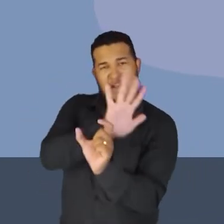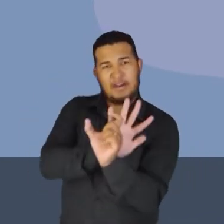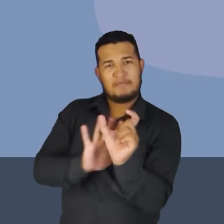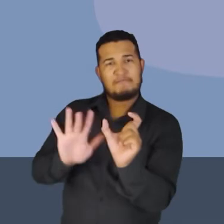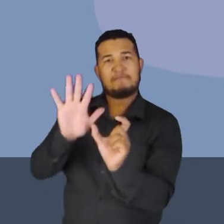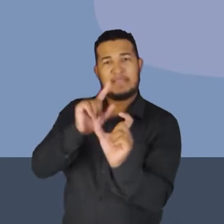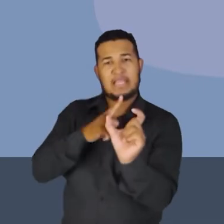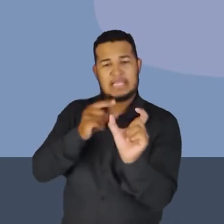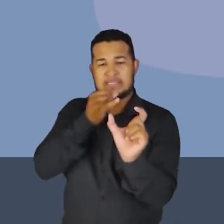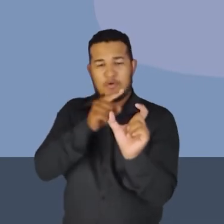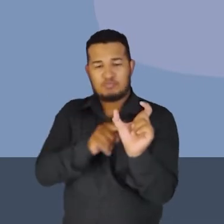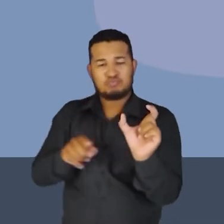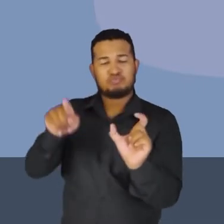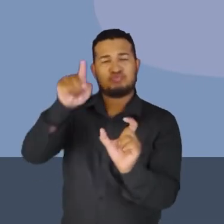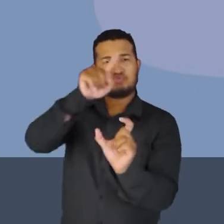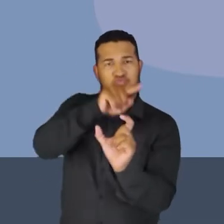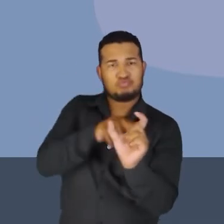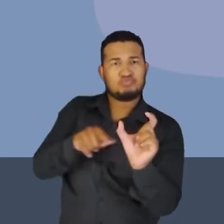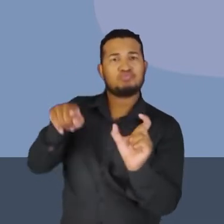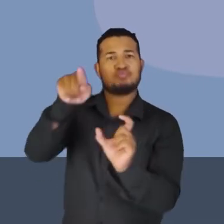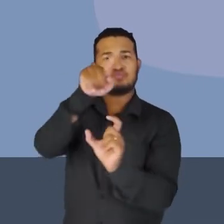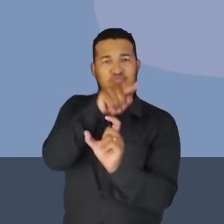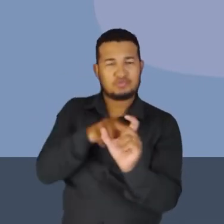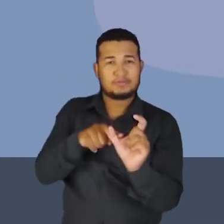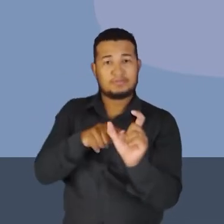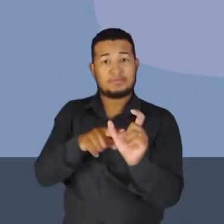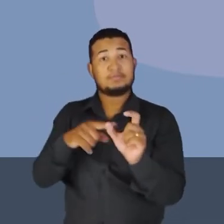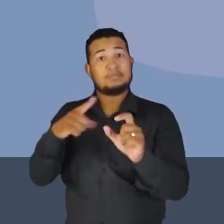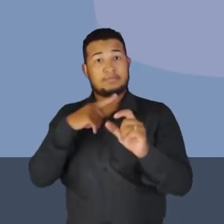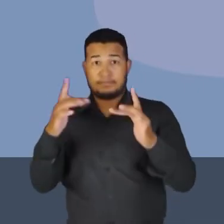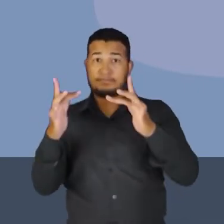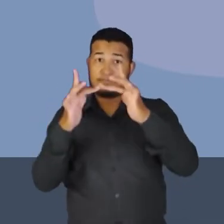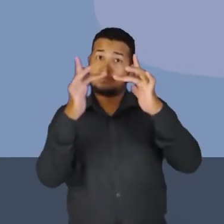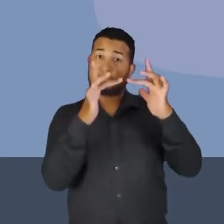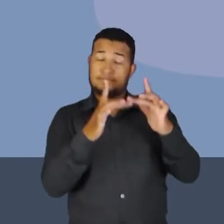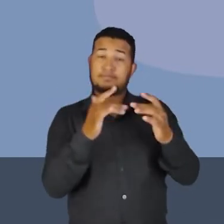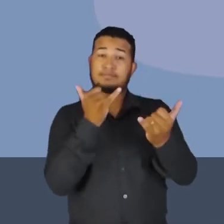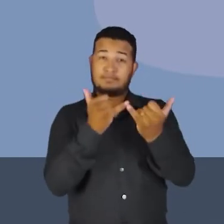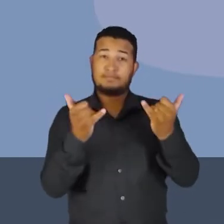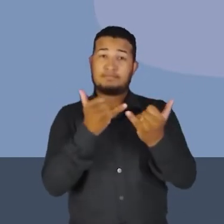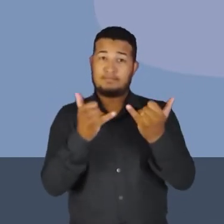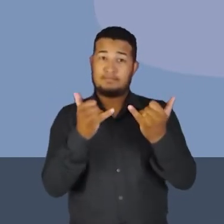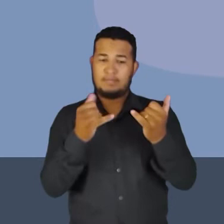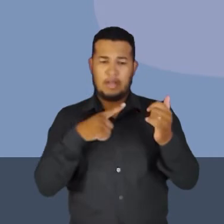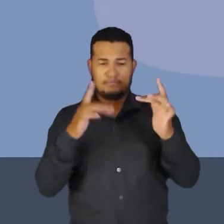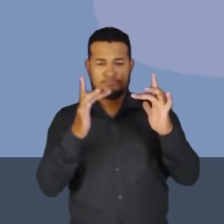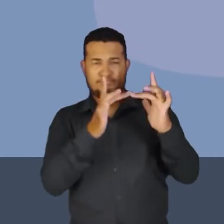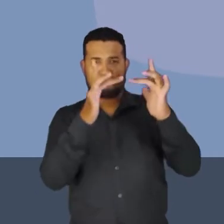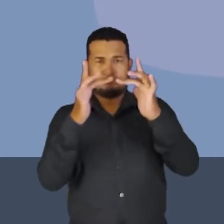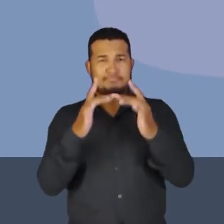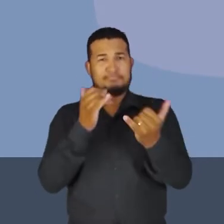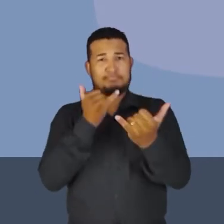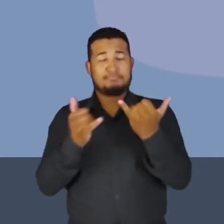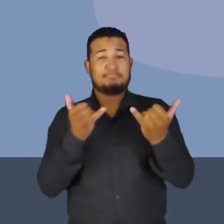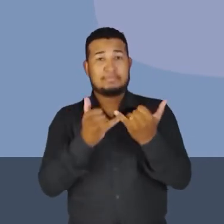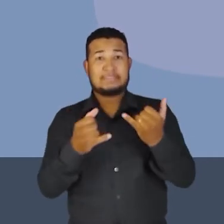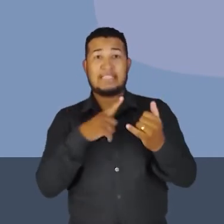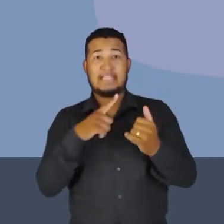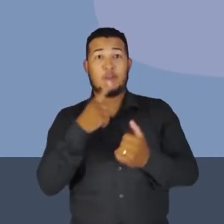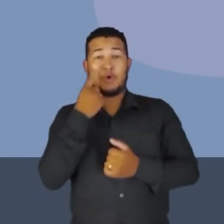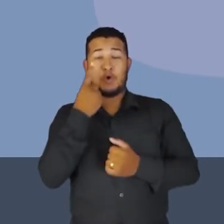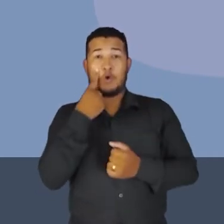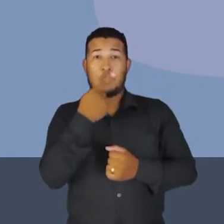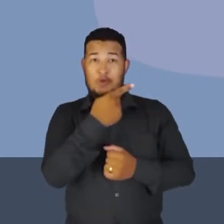pelo imã, essas limalhas de ferro vão se orientar. E quando elas se orientam, vamos adquirir esta